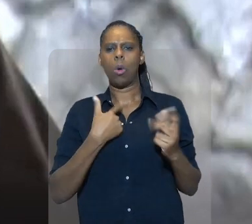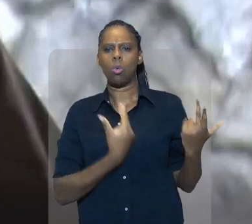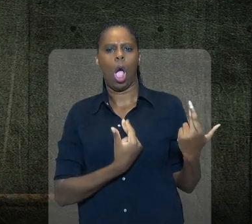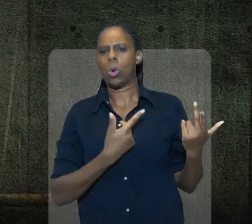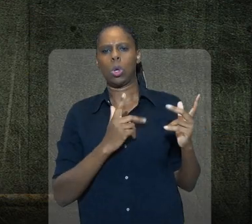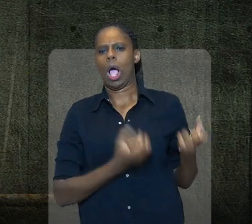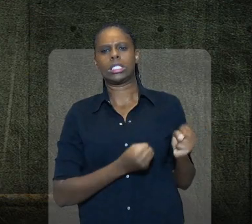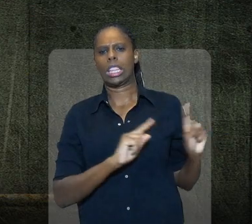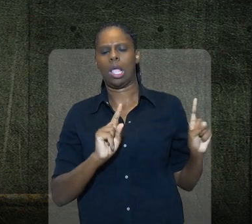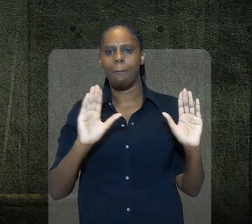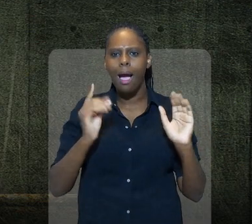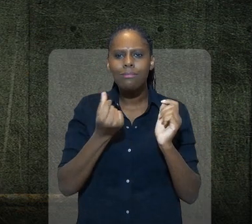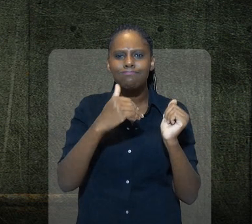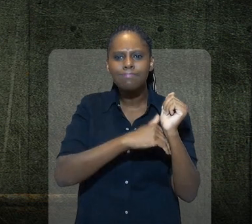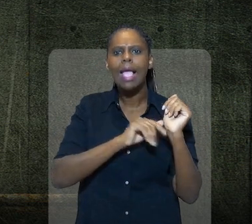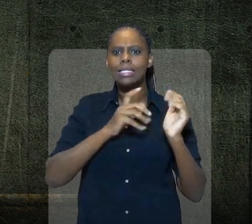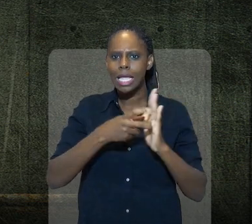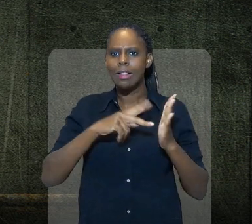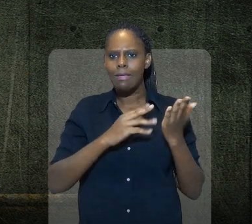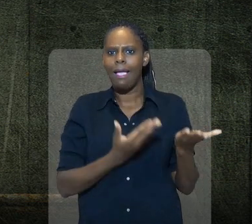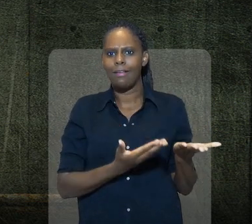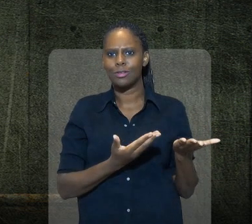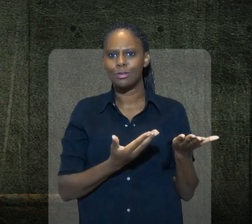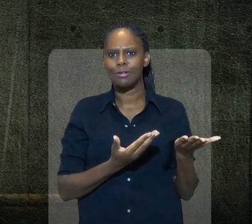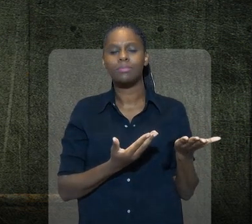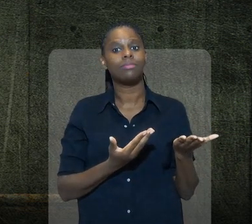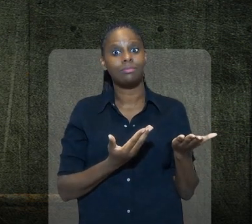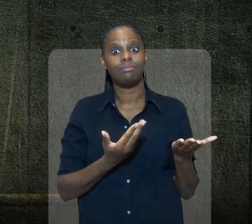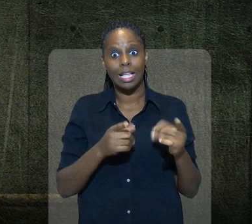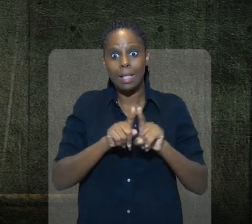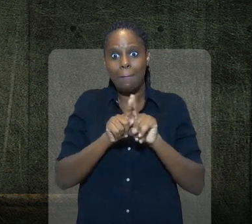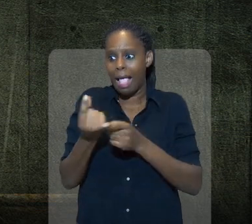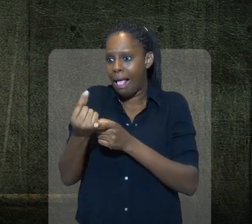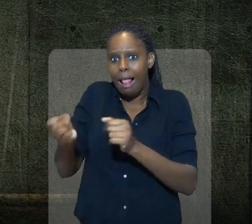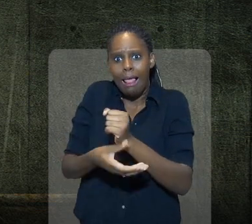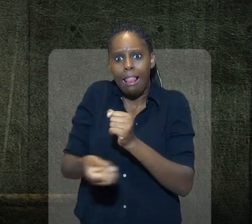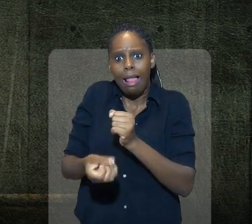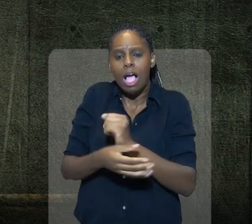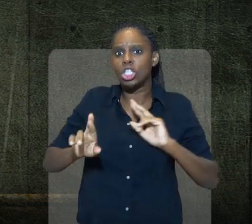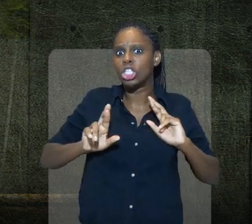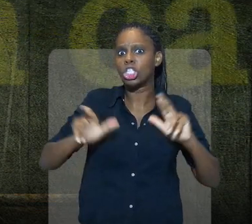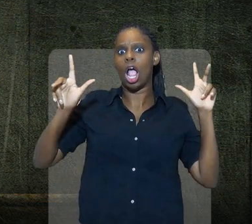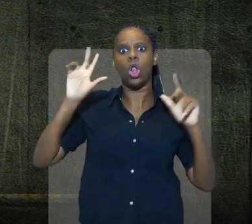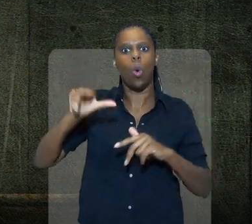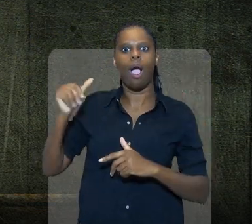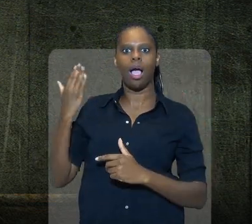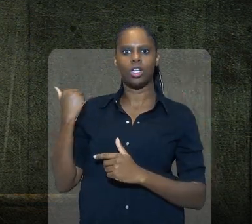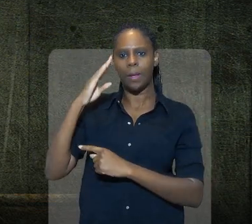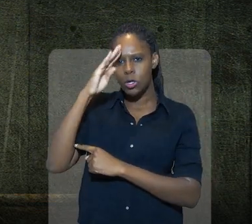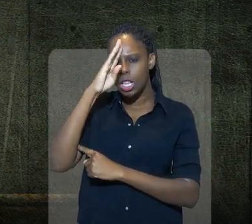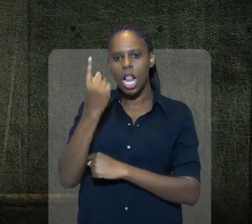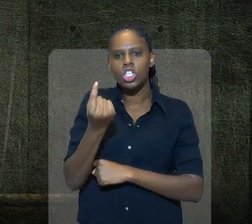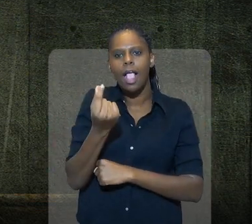toma lá da cá. Mas o orçamento secreto é exatamente isso, e num esquemão nunca visto antes. Bolsonaro